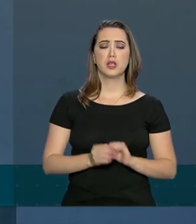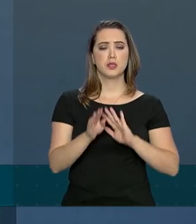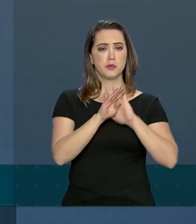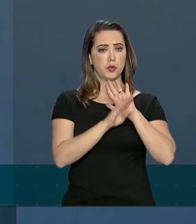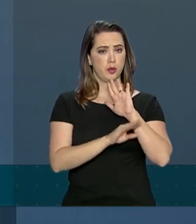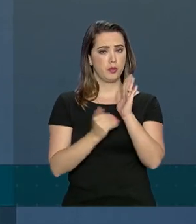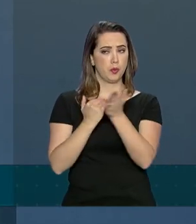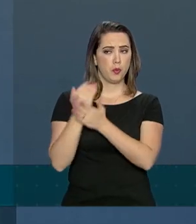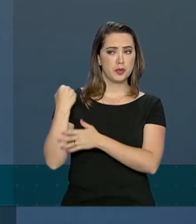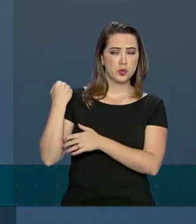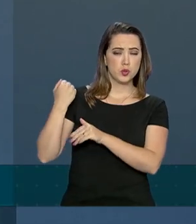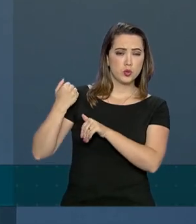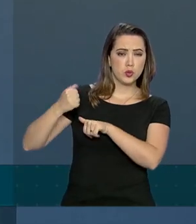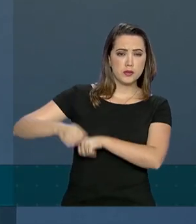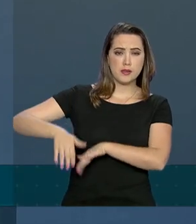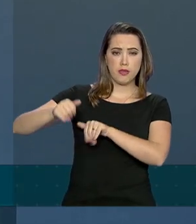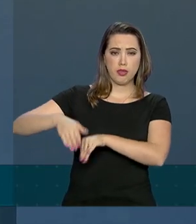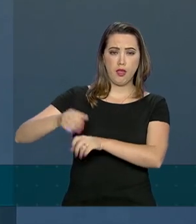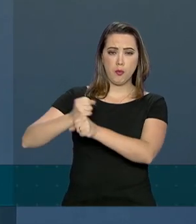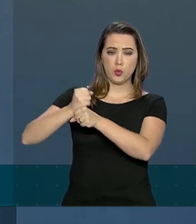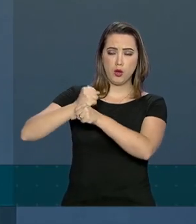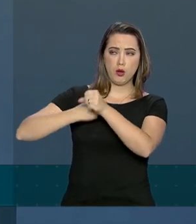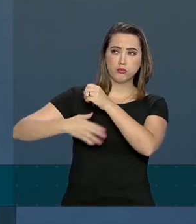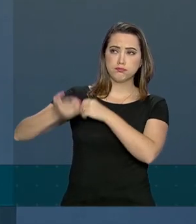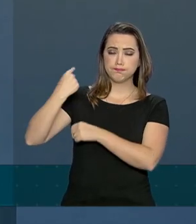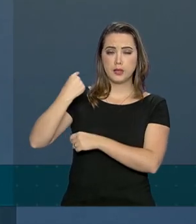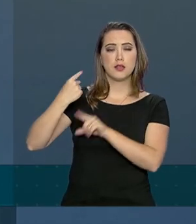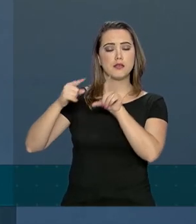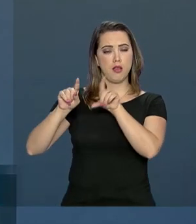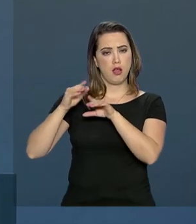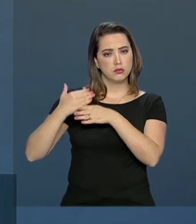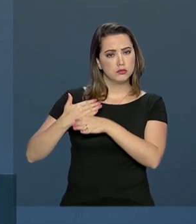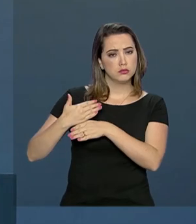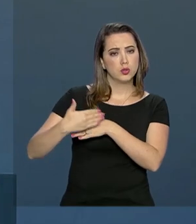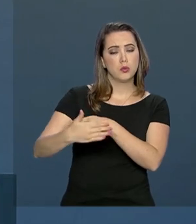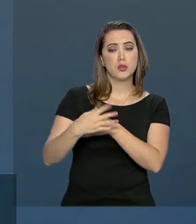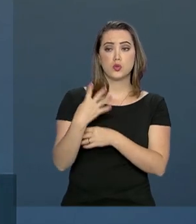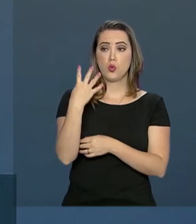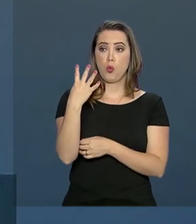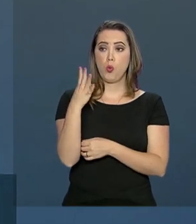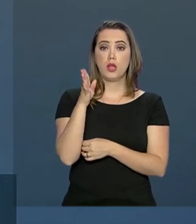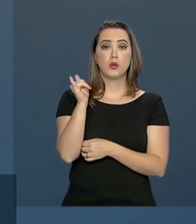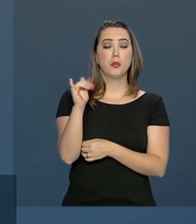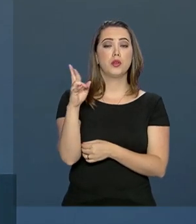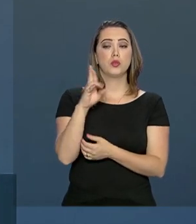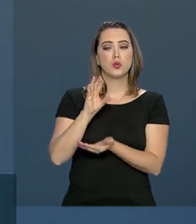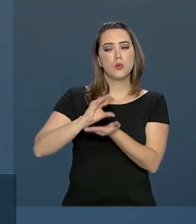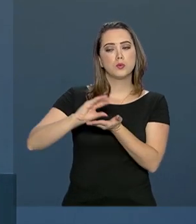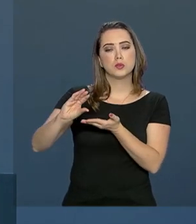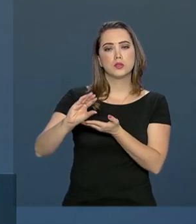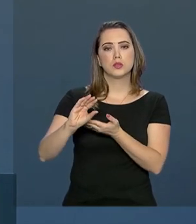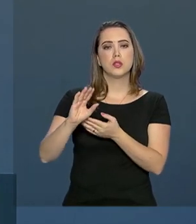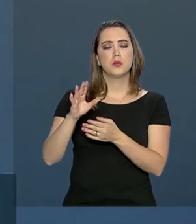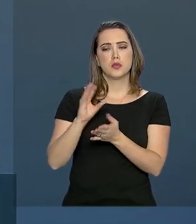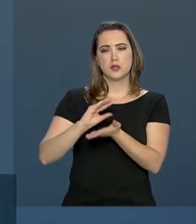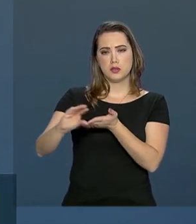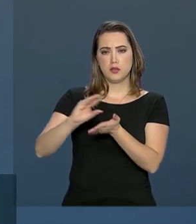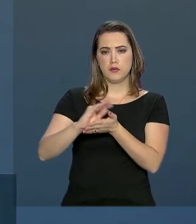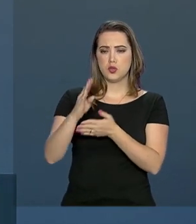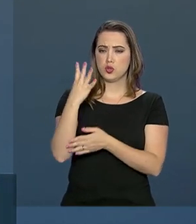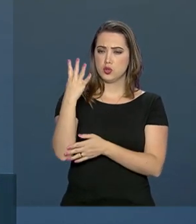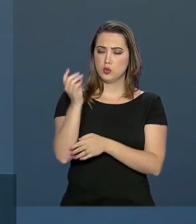setembro do ano passado. O Conselho Curador do FGTS definiu R$ 4 bilhões a serem investidos nos próximos quatro anos,